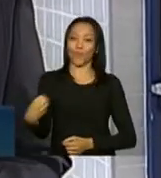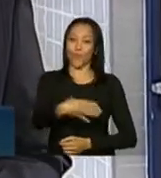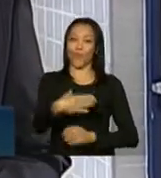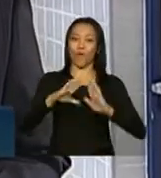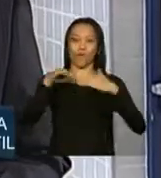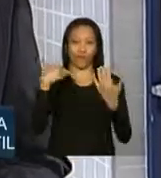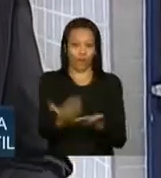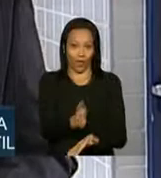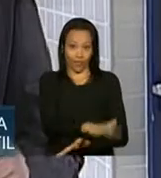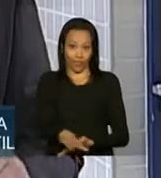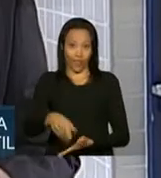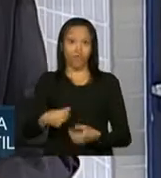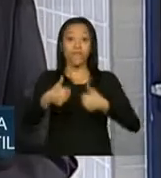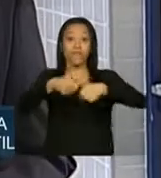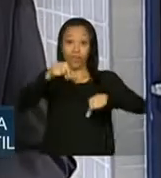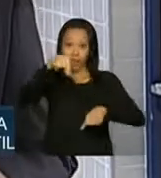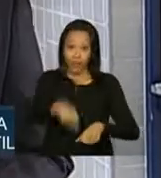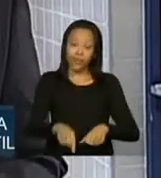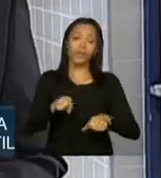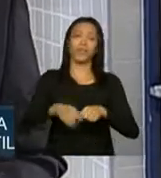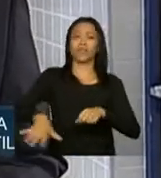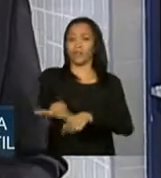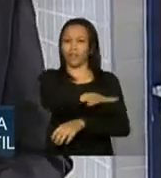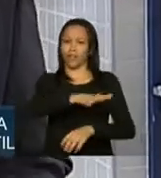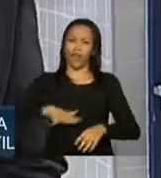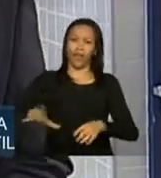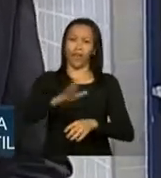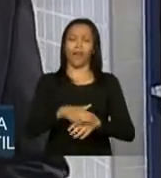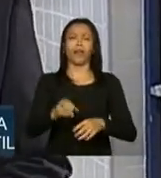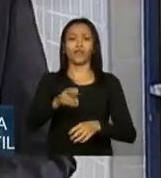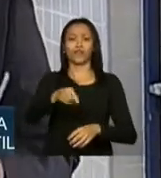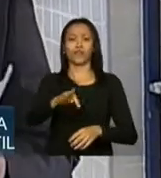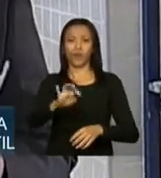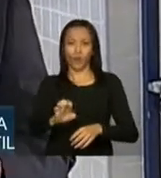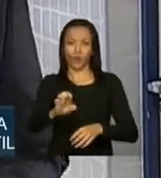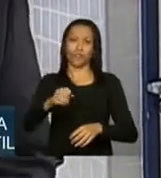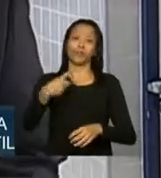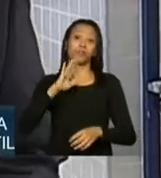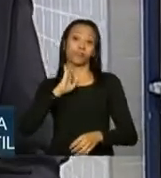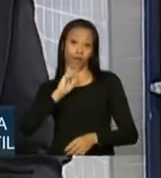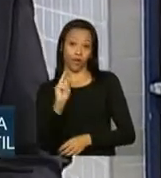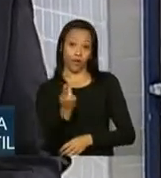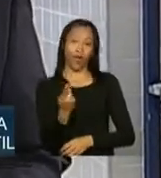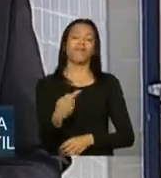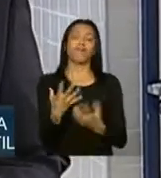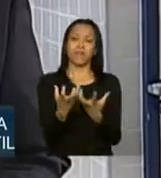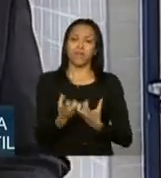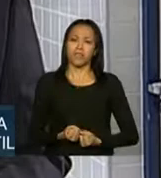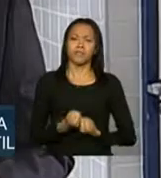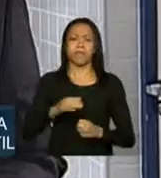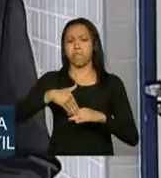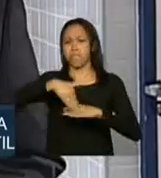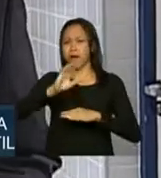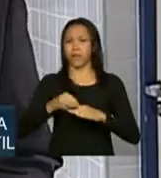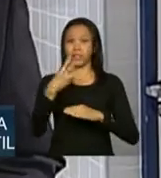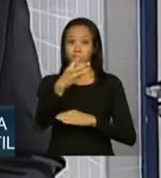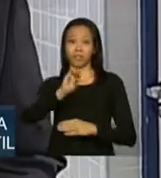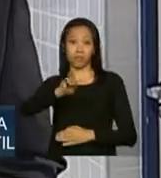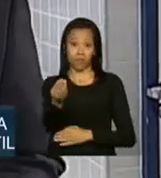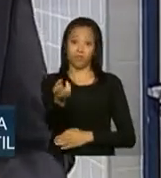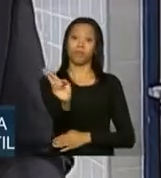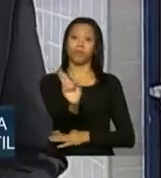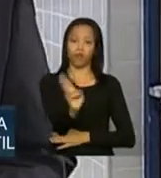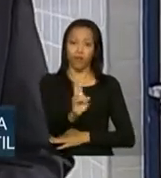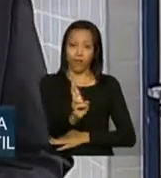creche que fica aqui na Vila Clóris, região norte da capital mineira. A unidade recebeu investimentos de mais de 3 milhões de